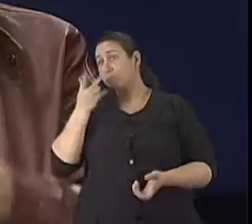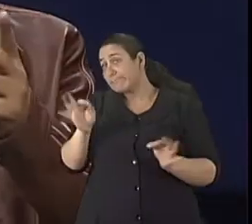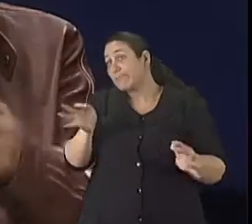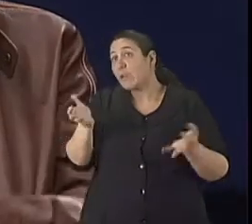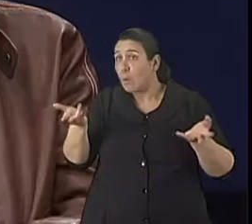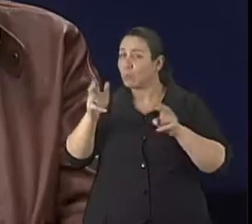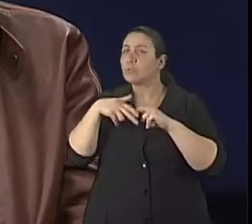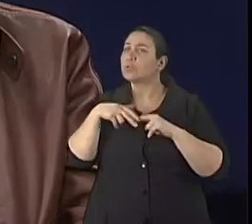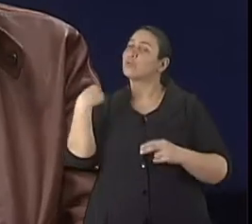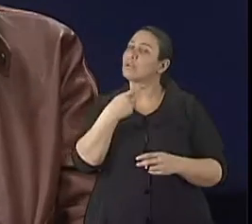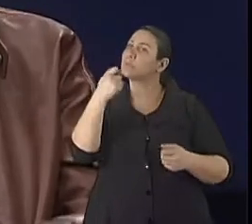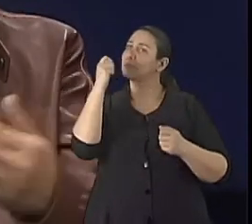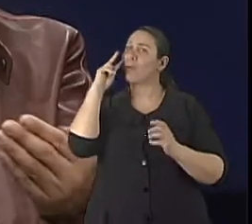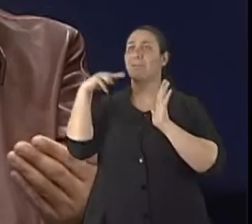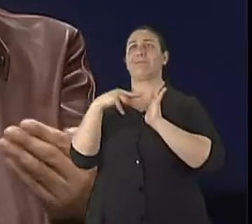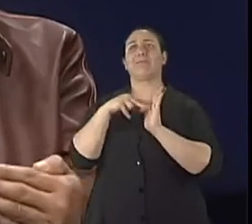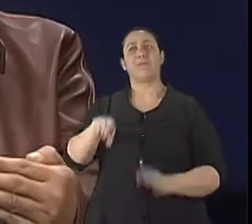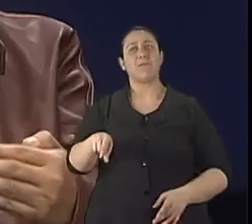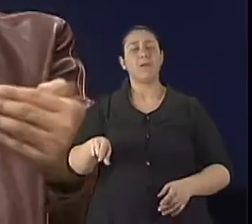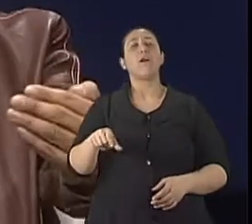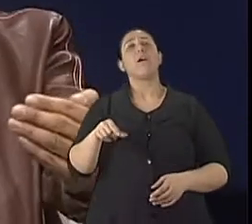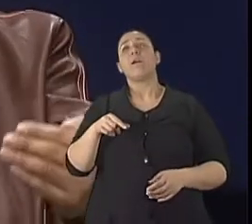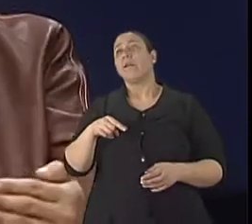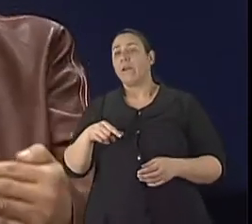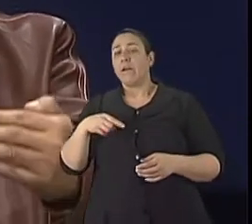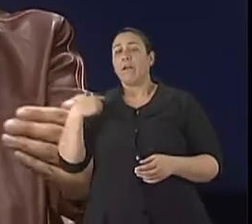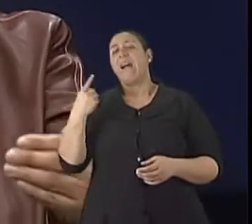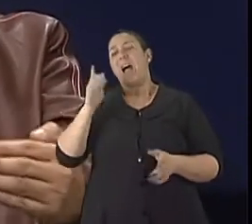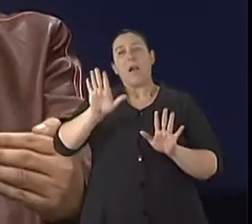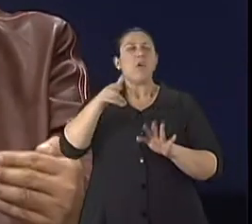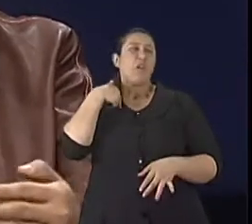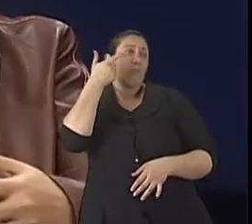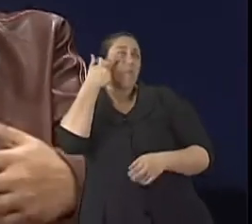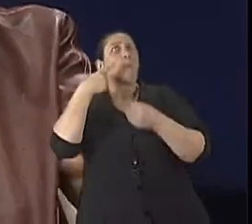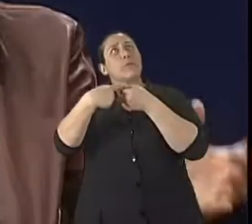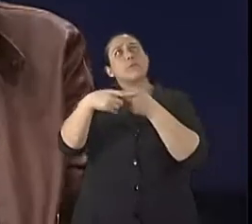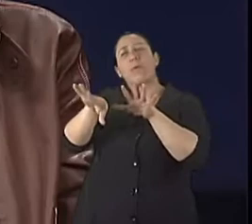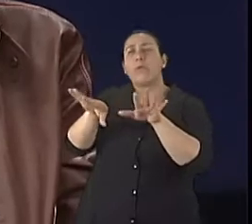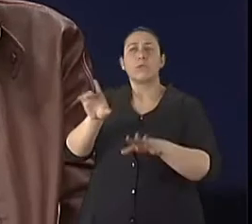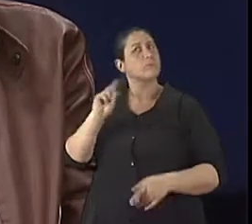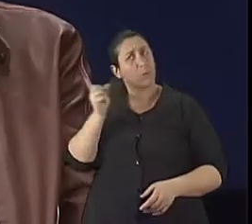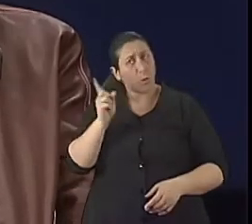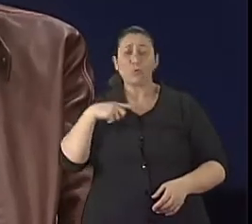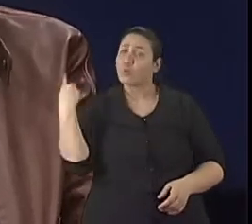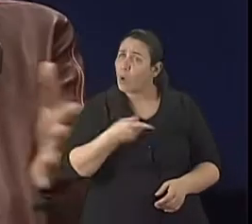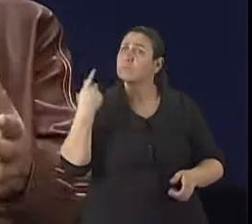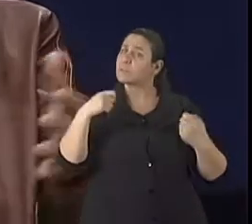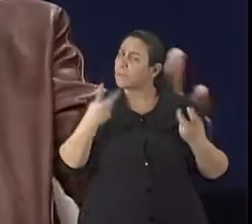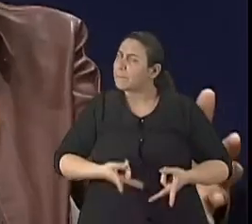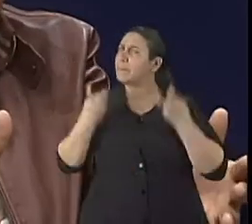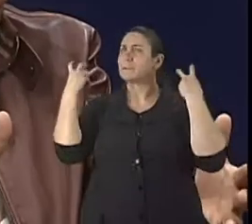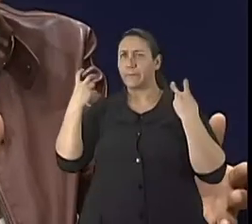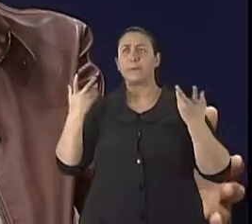então, atentar para esse detalhe, não só esperar o governo, o município fazer. Não, todos nós temos que se integrar, nós temos que perceber. O